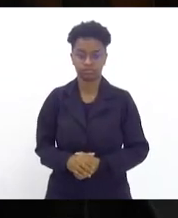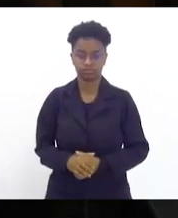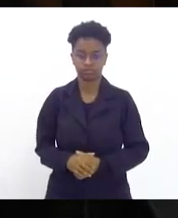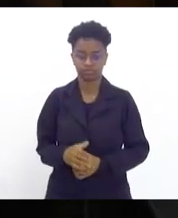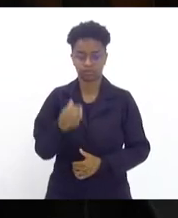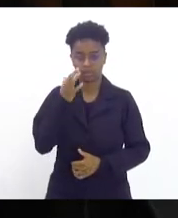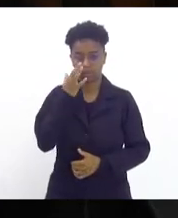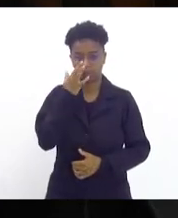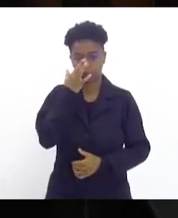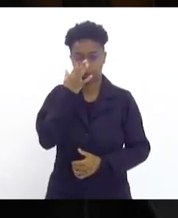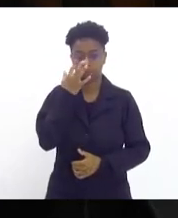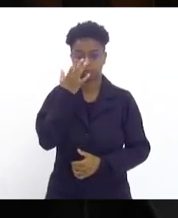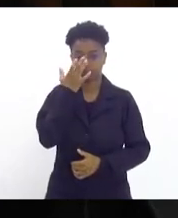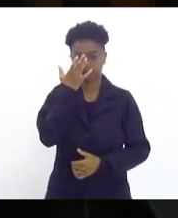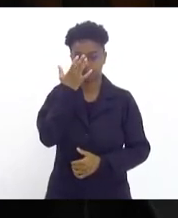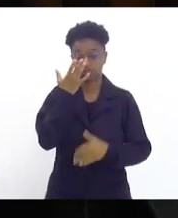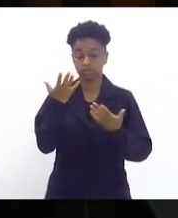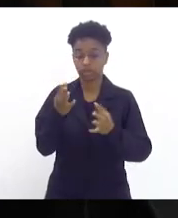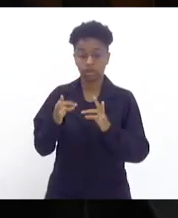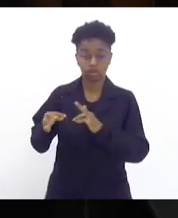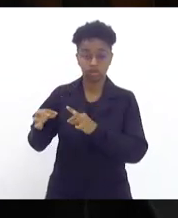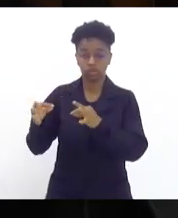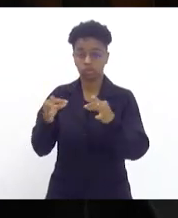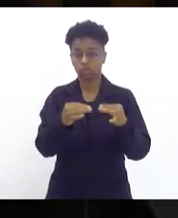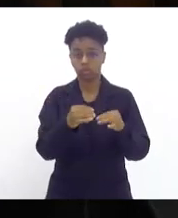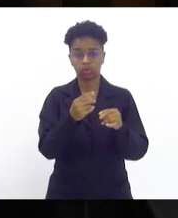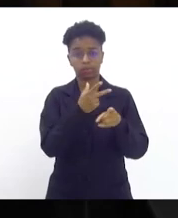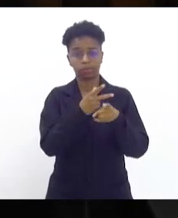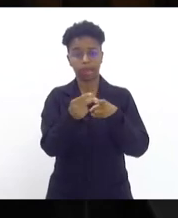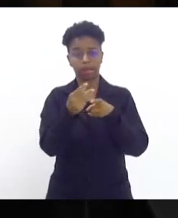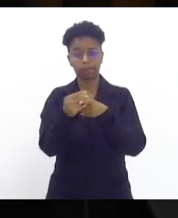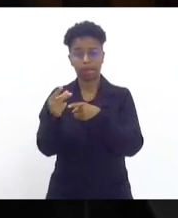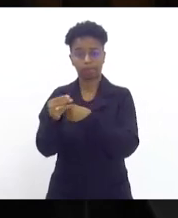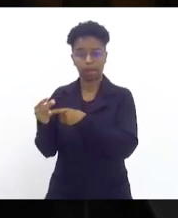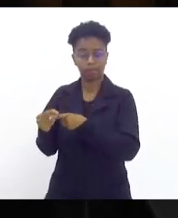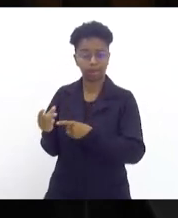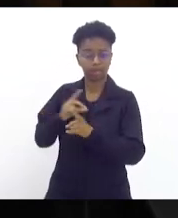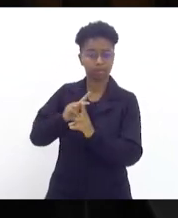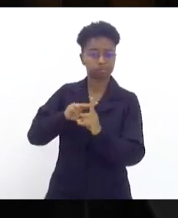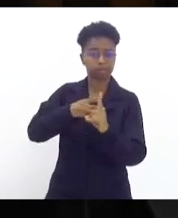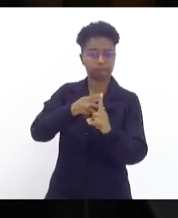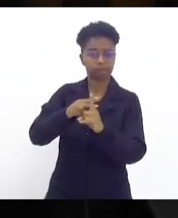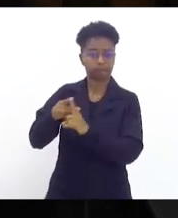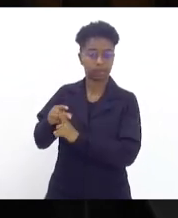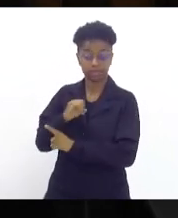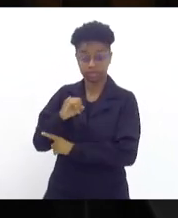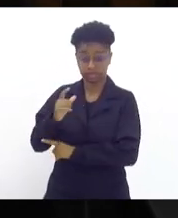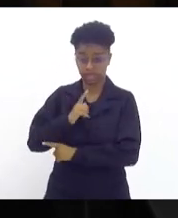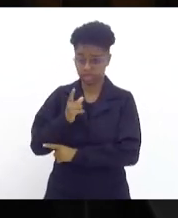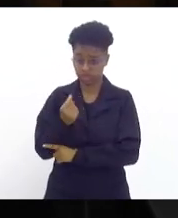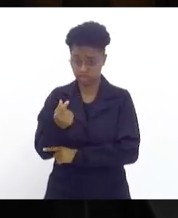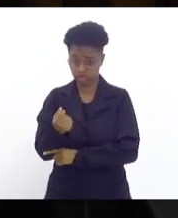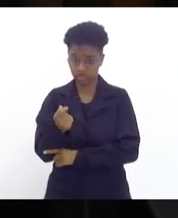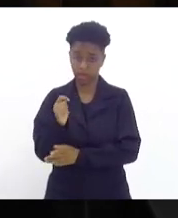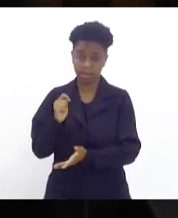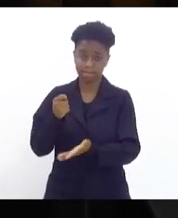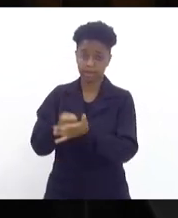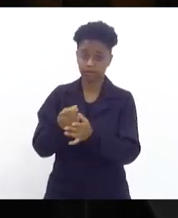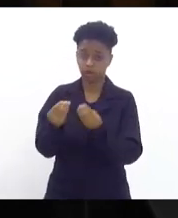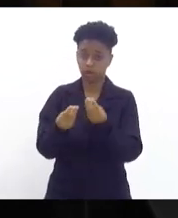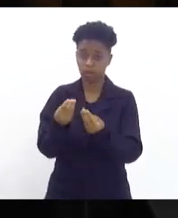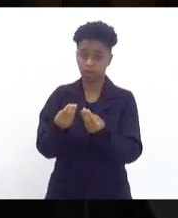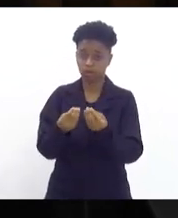E todo mundo ganhava mais aqueles que têm dinheiro nos dividendos.